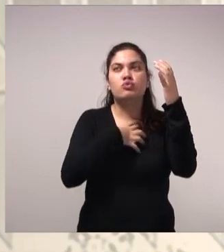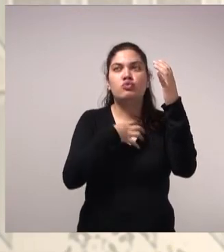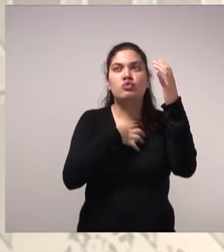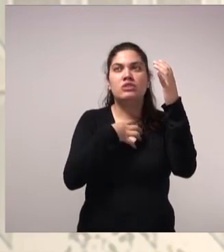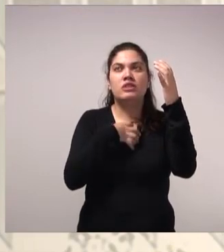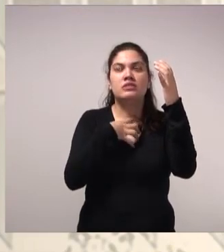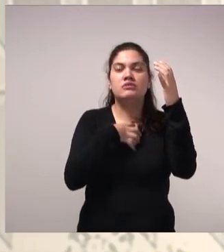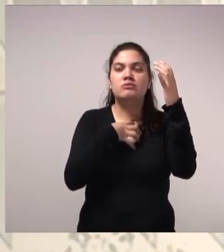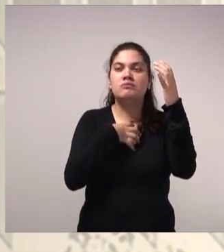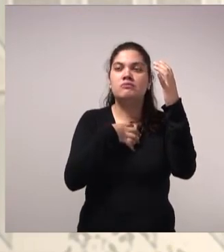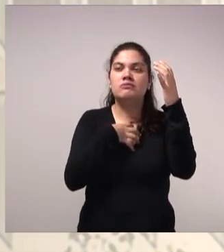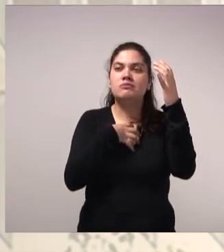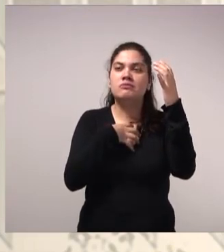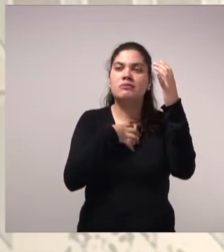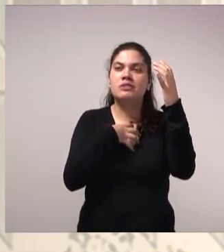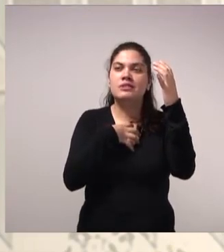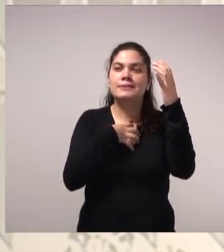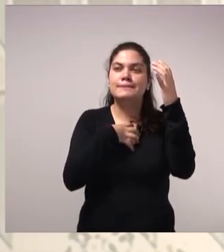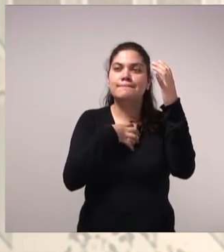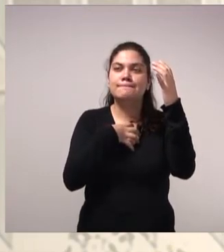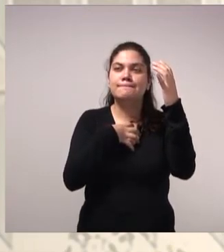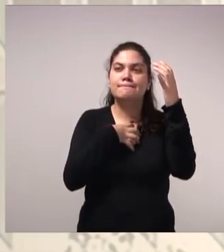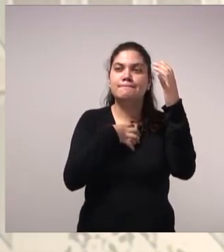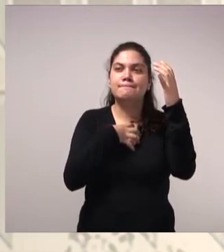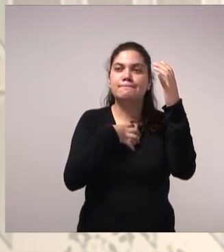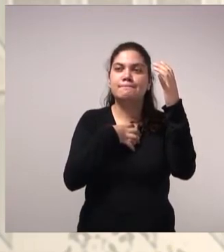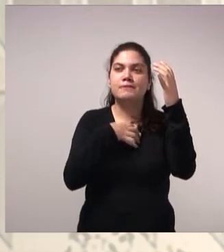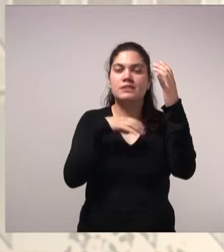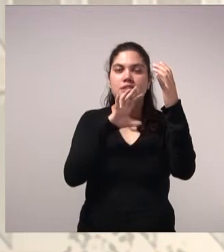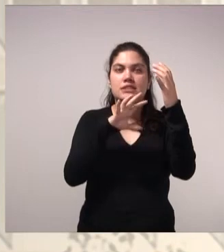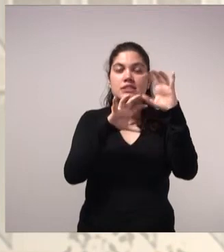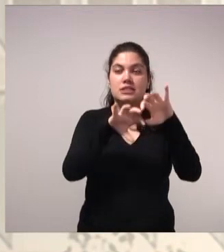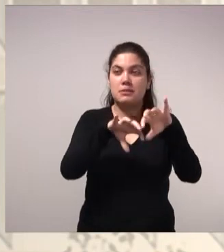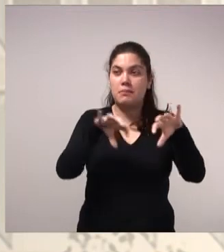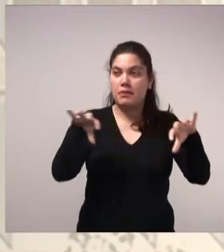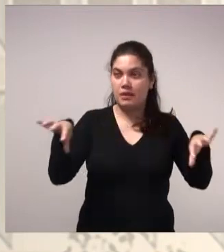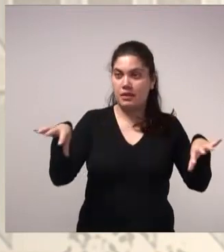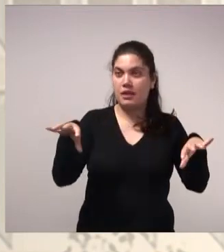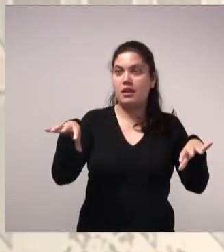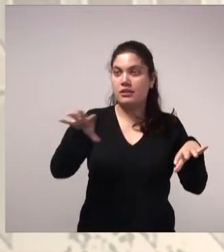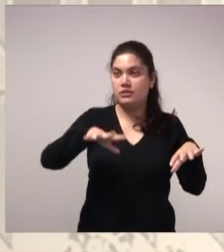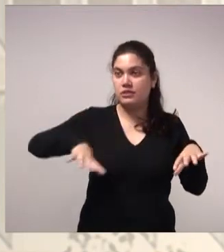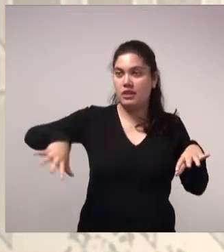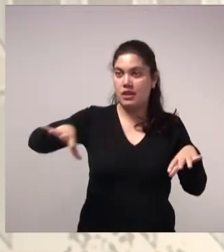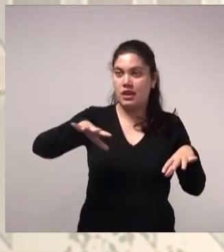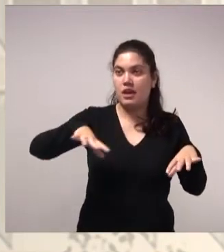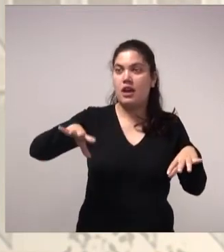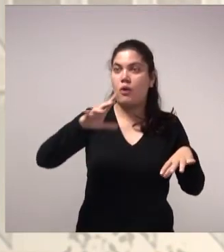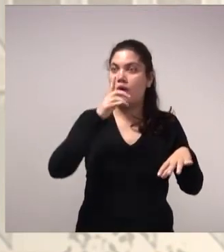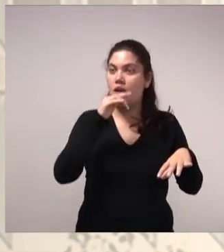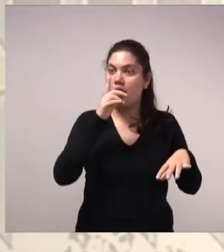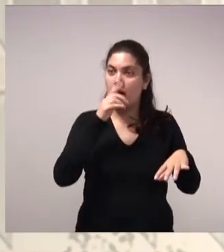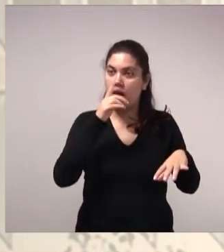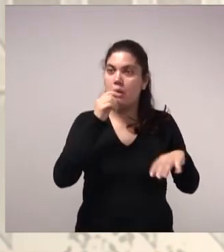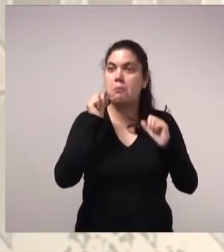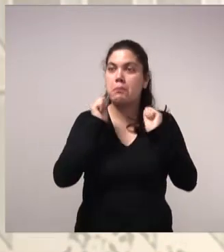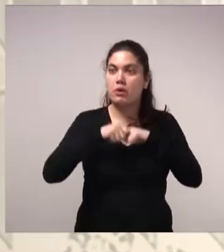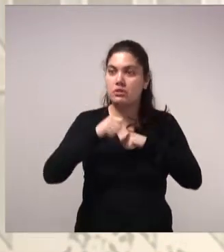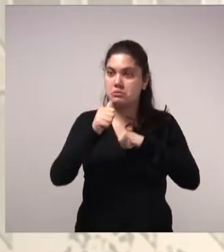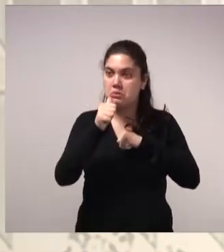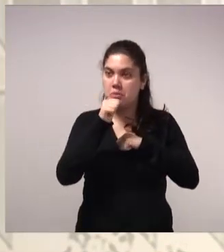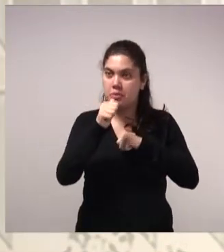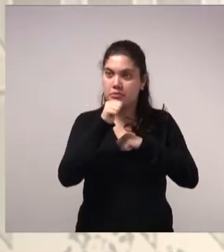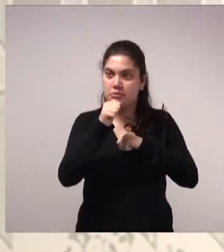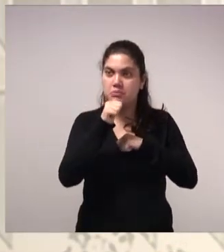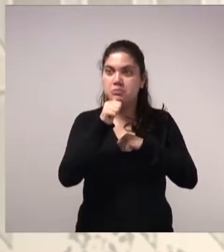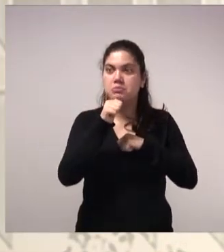seja completamente separada da rede de água potável. Algo similar às instalações de